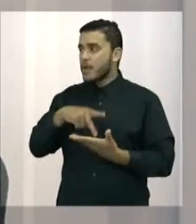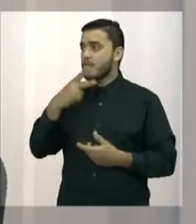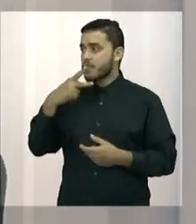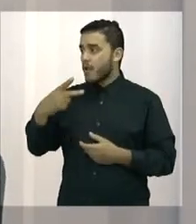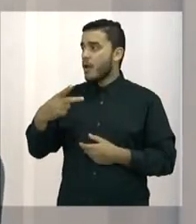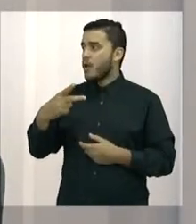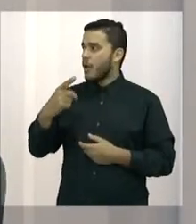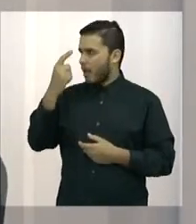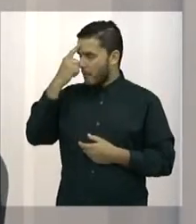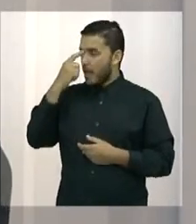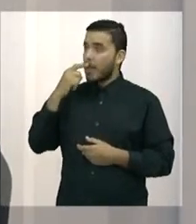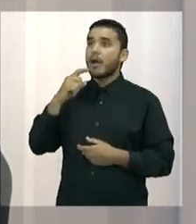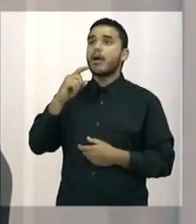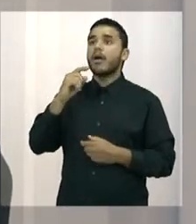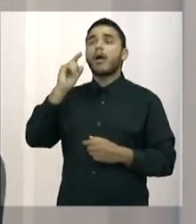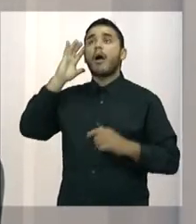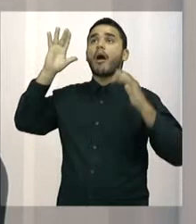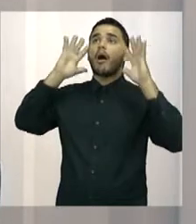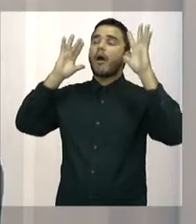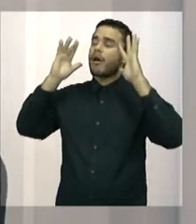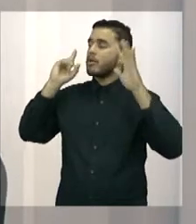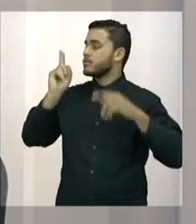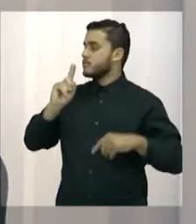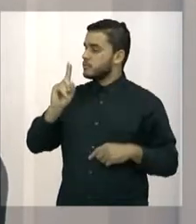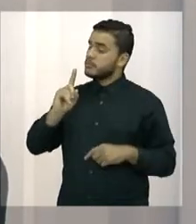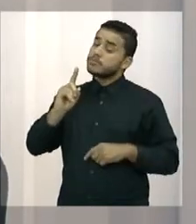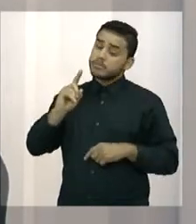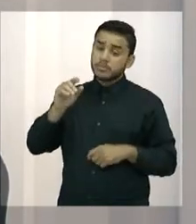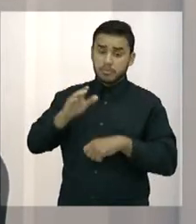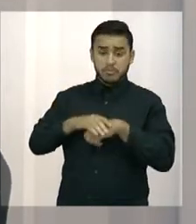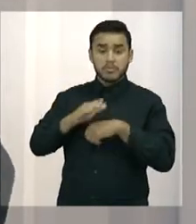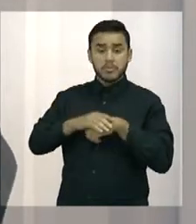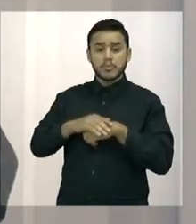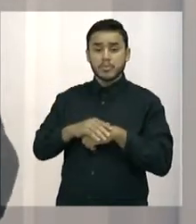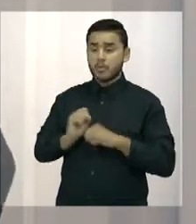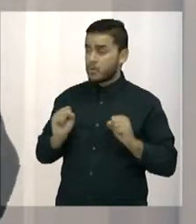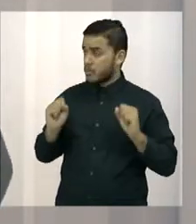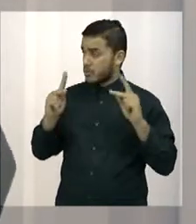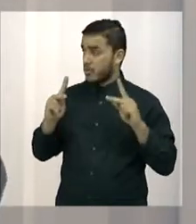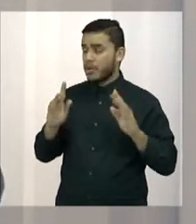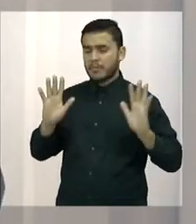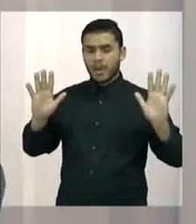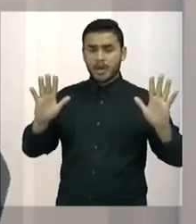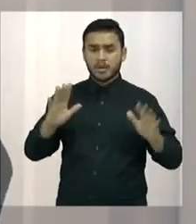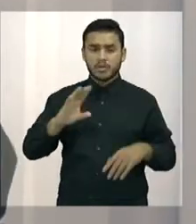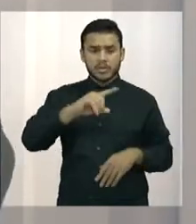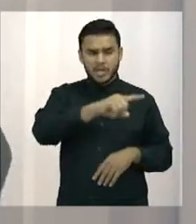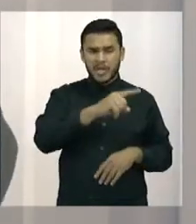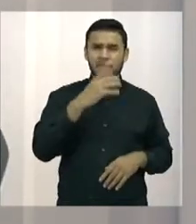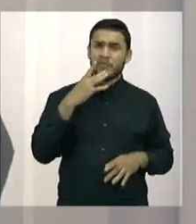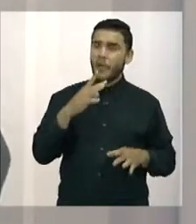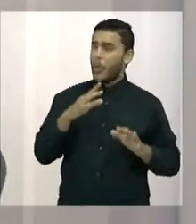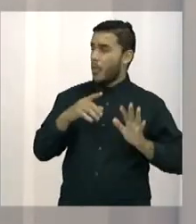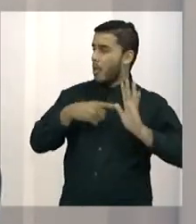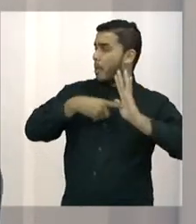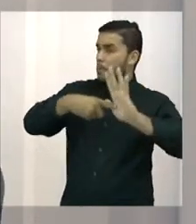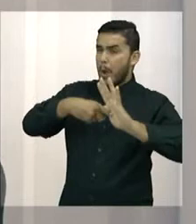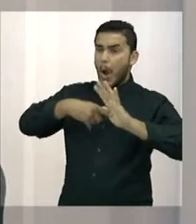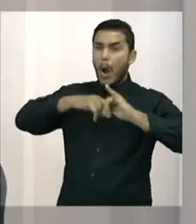profundidade. O próprio prefeito. Não deixe de não ser uma contribuição. Agora, quando eles querem escandalizar ou